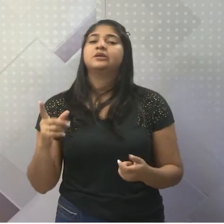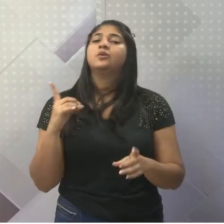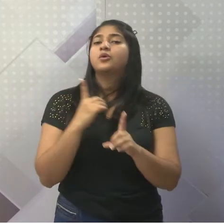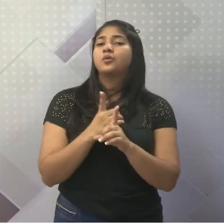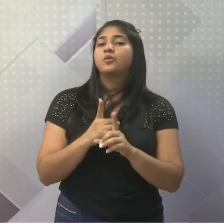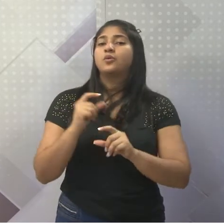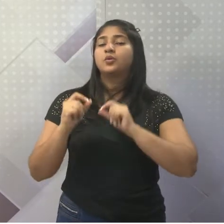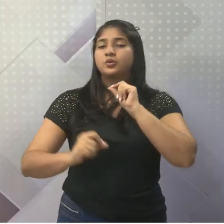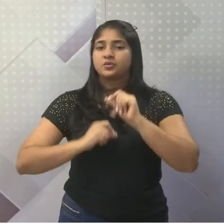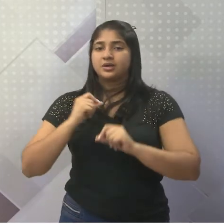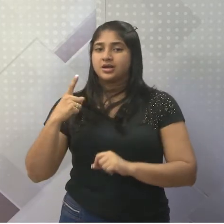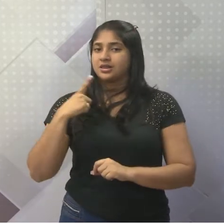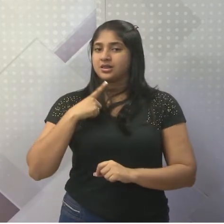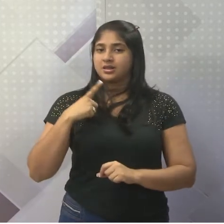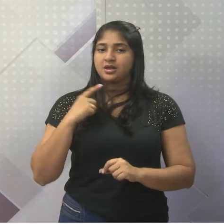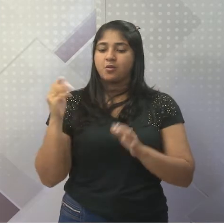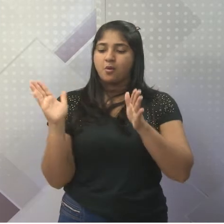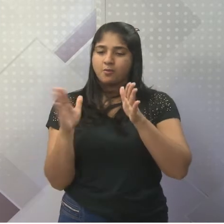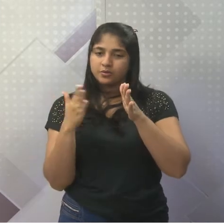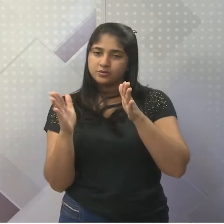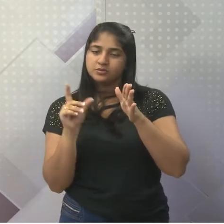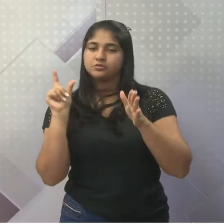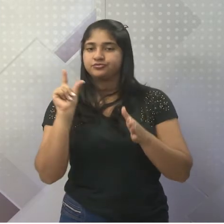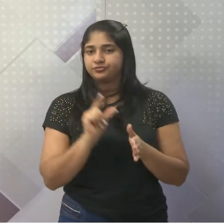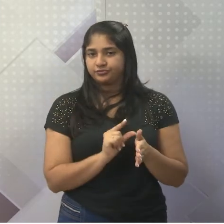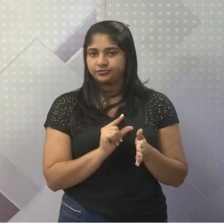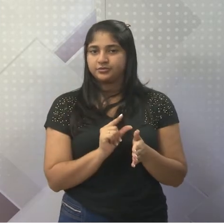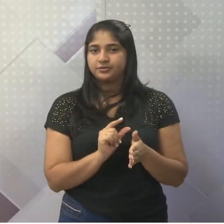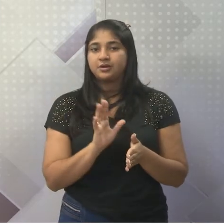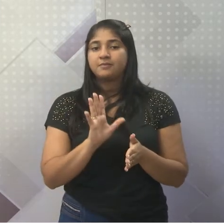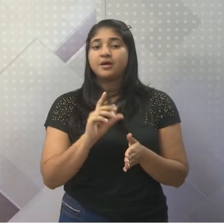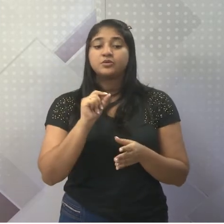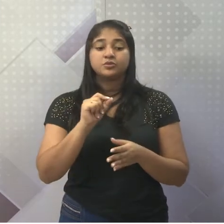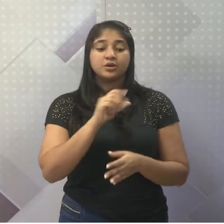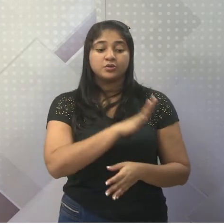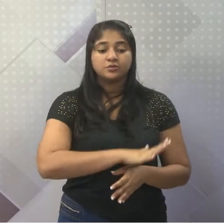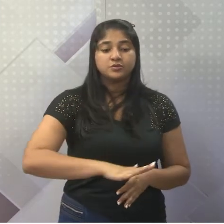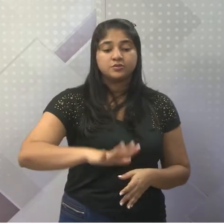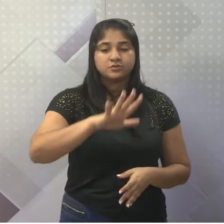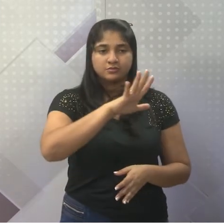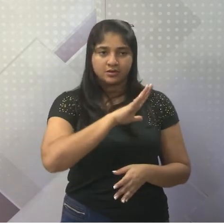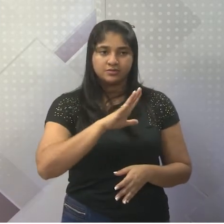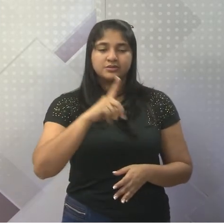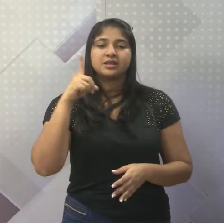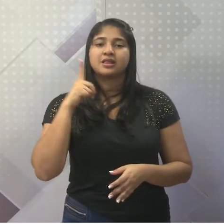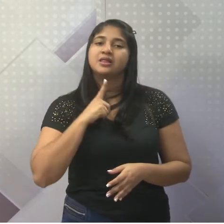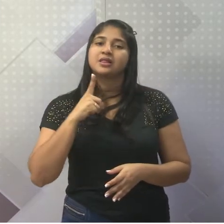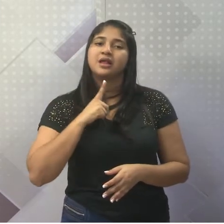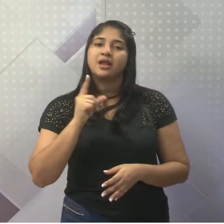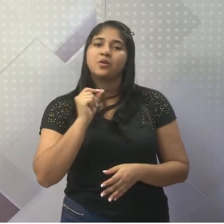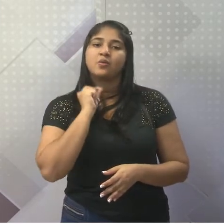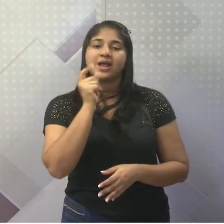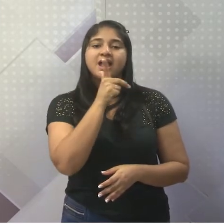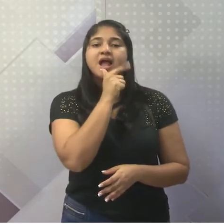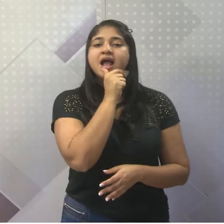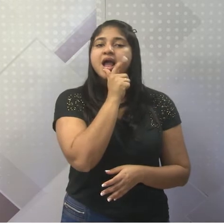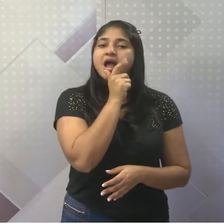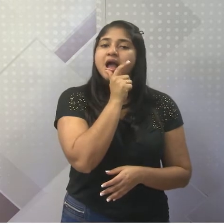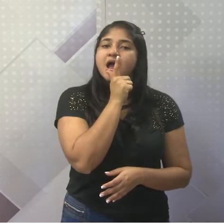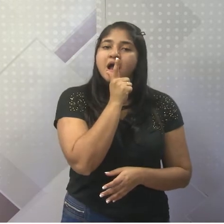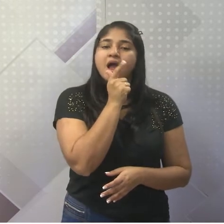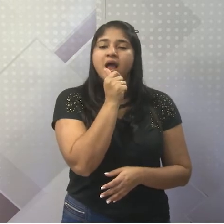ver que existe uma baixa produtividade, exceto nas áreas que surgem os oásis, que são as áreas que têm água